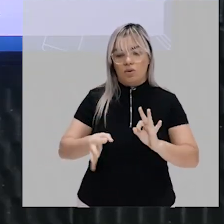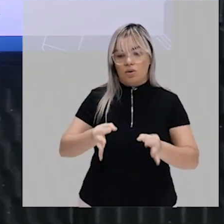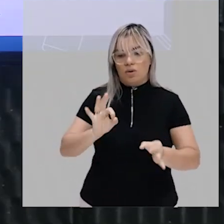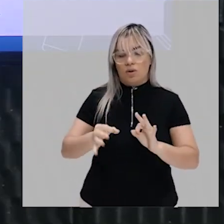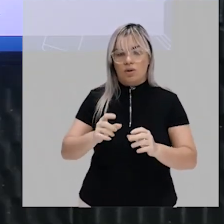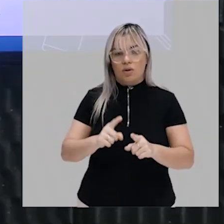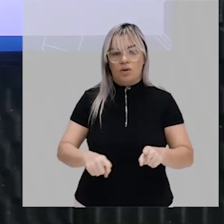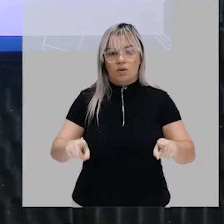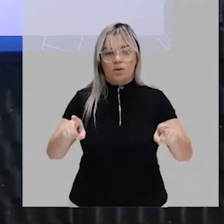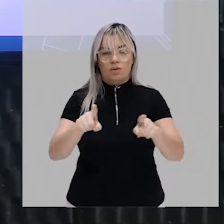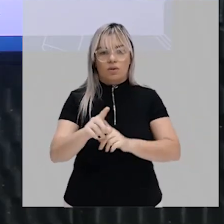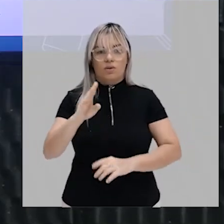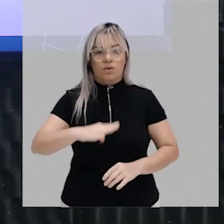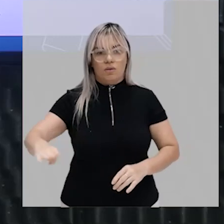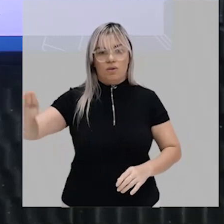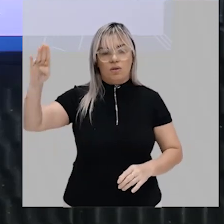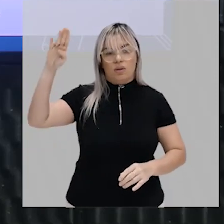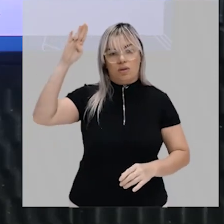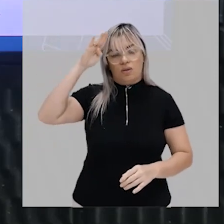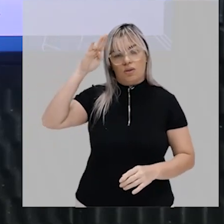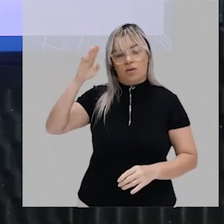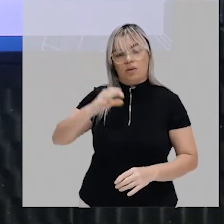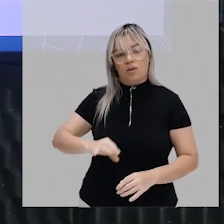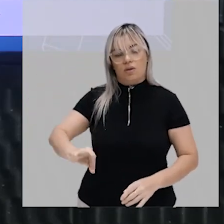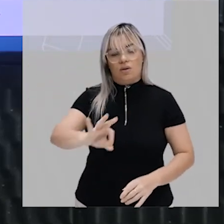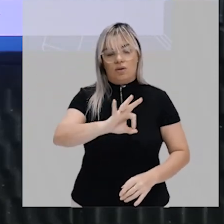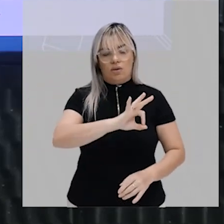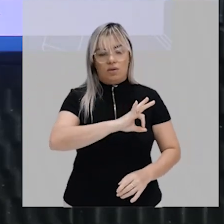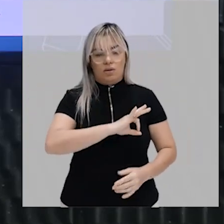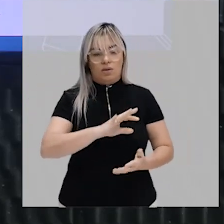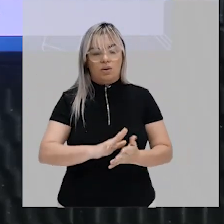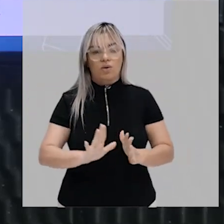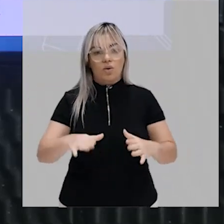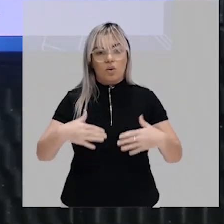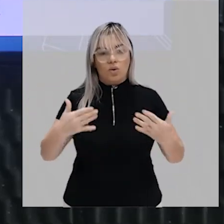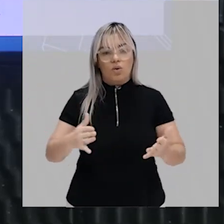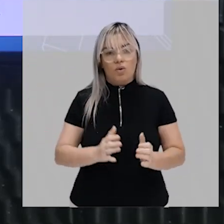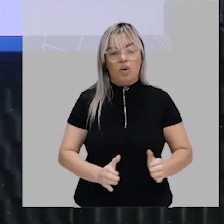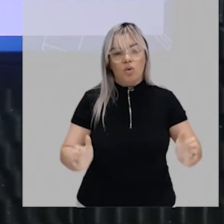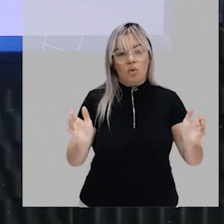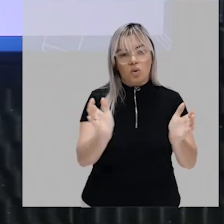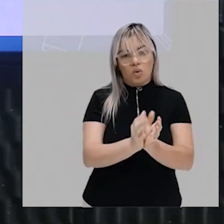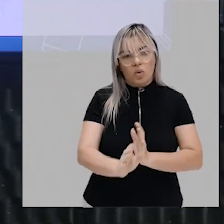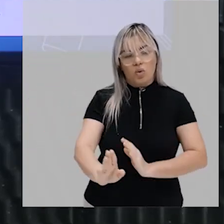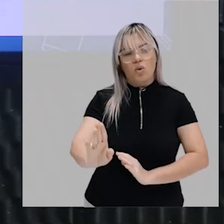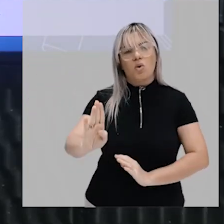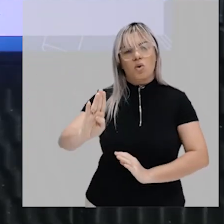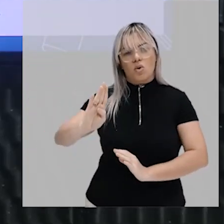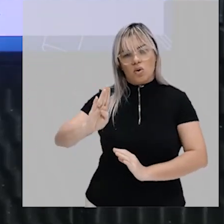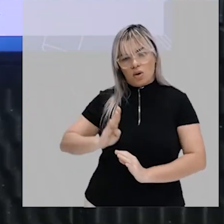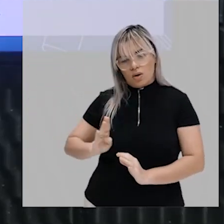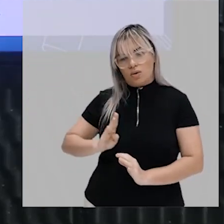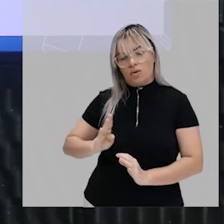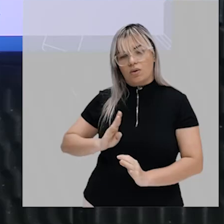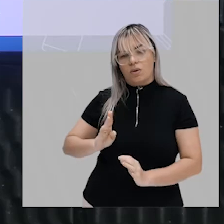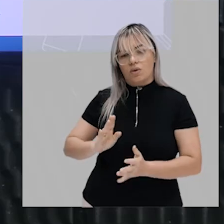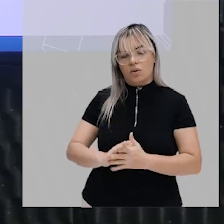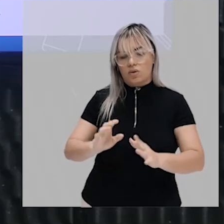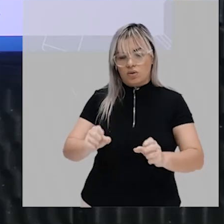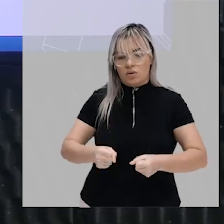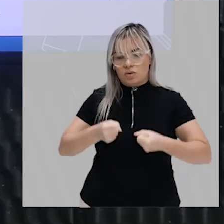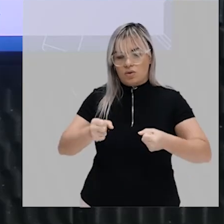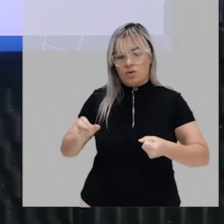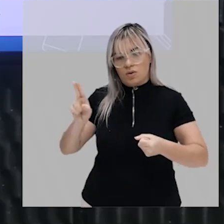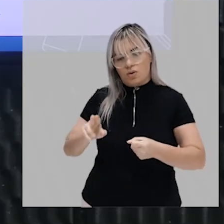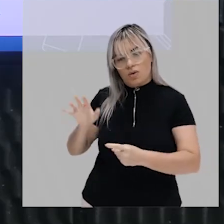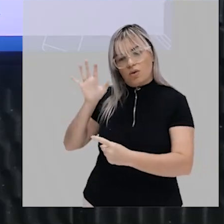militar e policial a classe dominante se utiliza do Estado e da sua força da sua burocracia da sua regulamentação